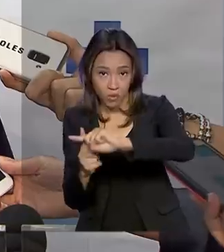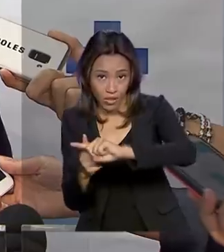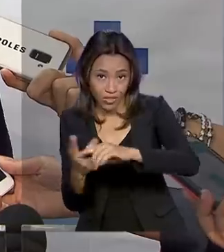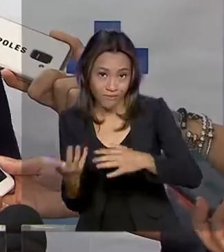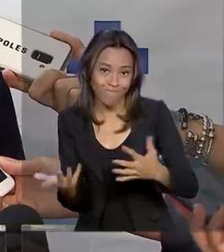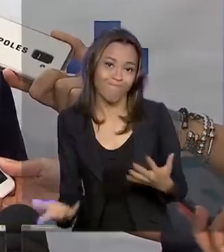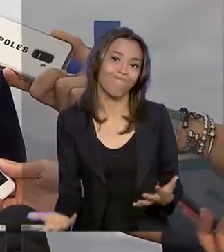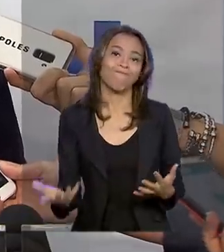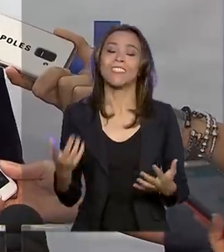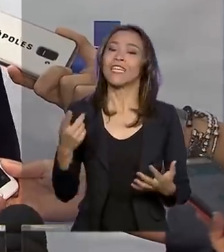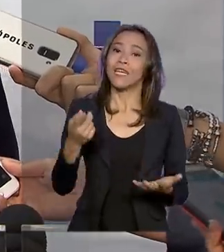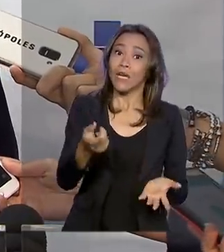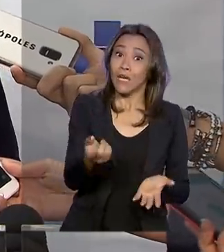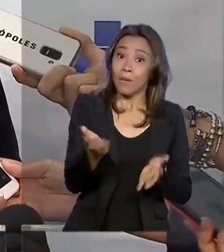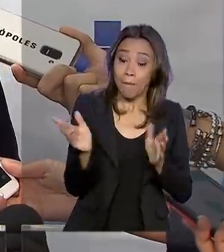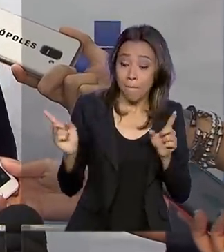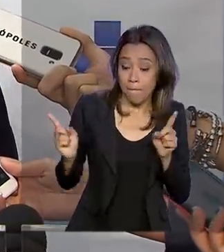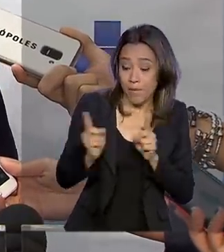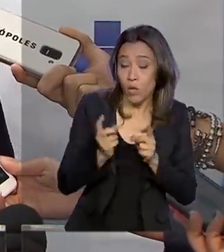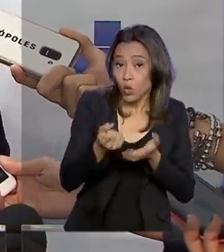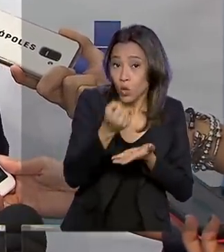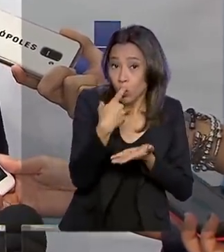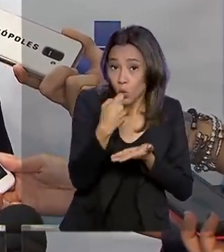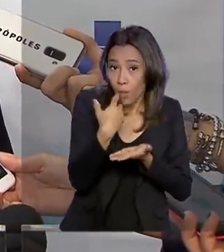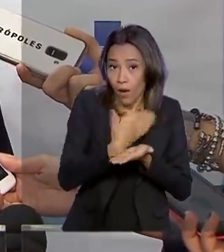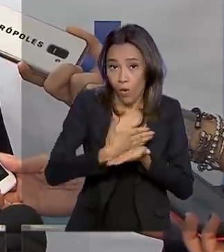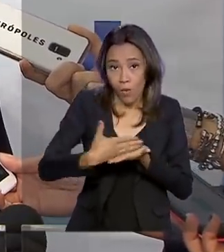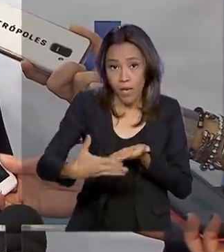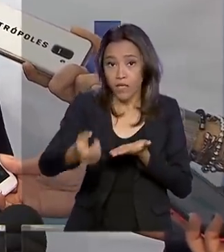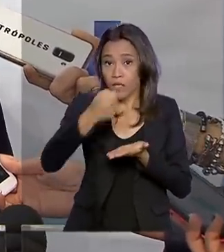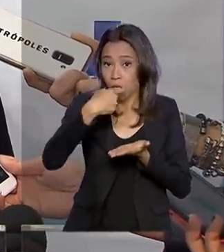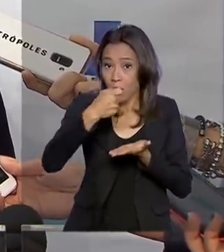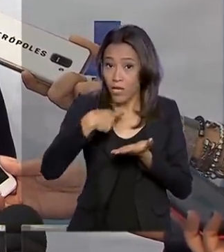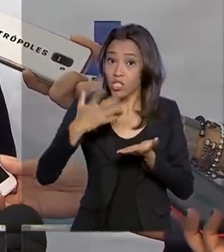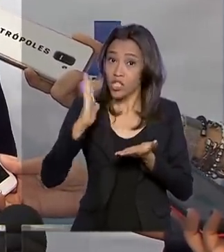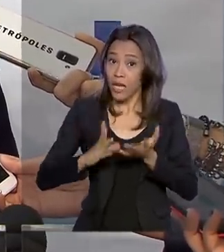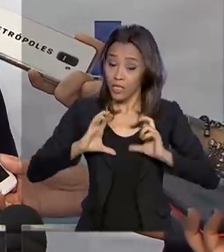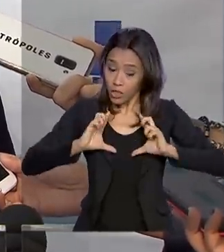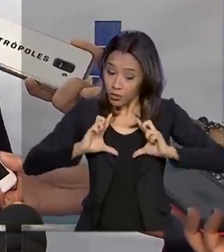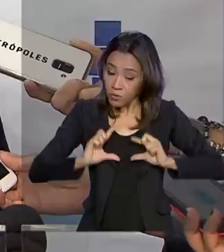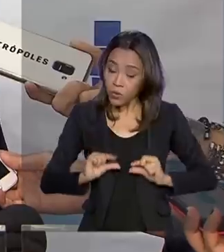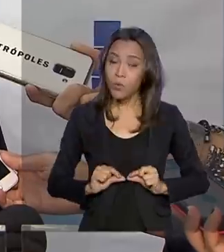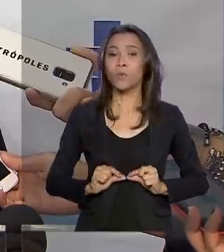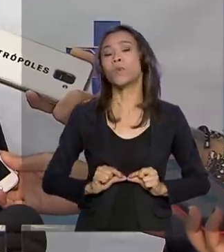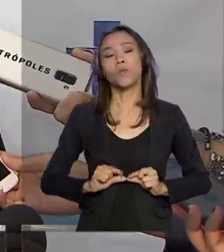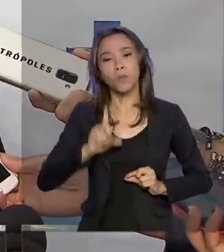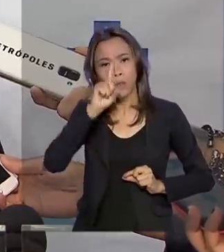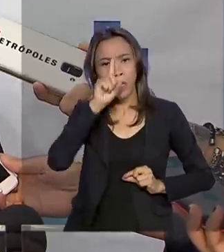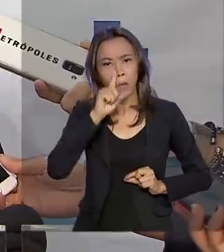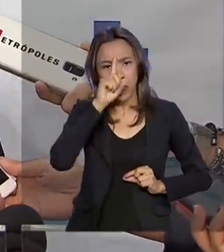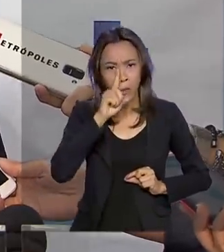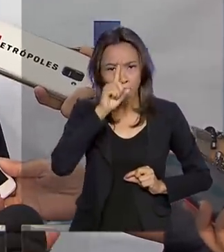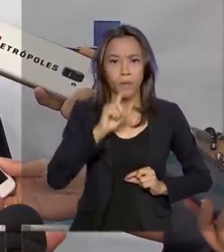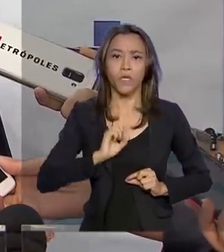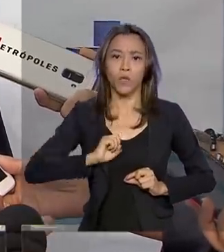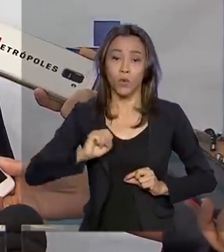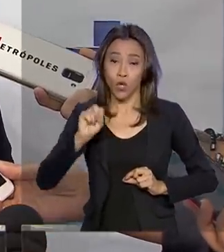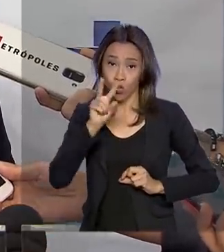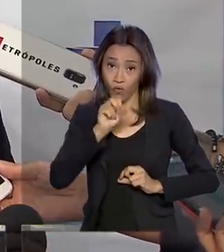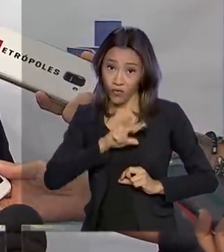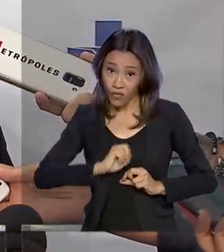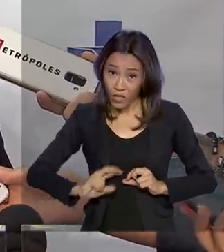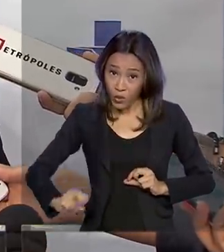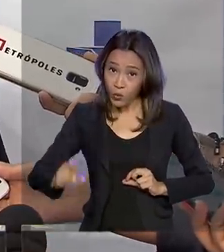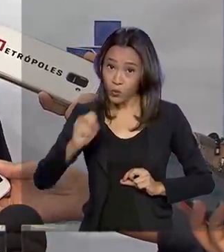num curto espaço de tempo, a pessoa já baixa essa carga final para números muito baixos e para de circular o vírus. Ela